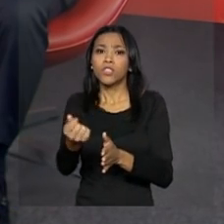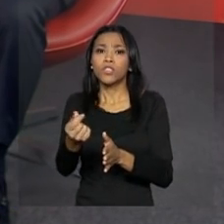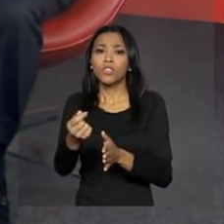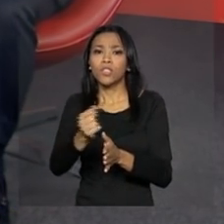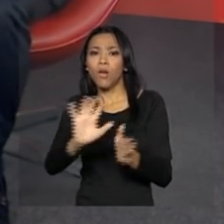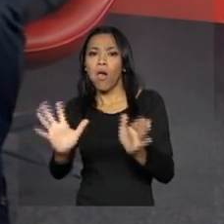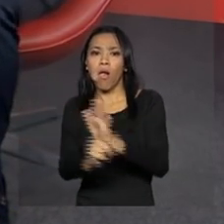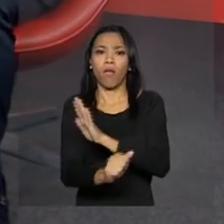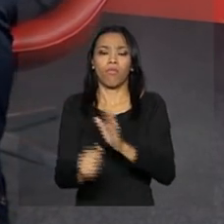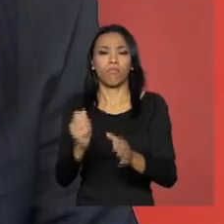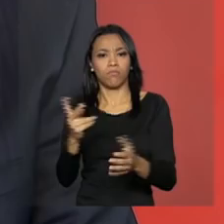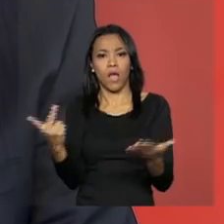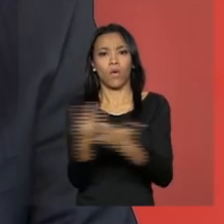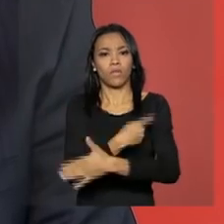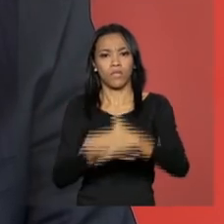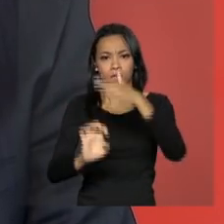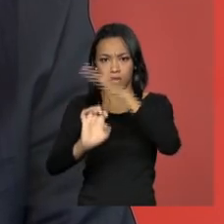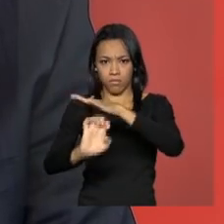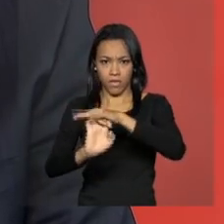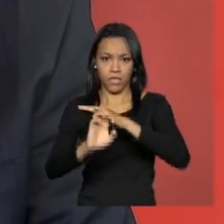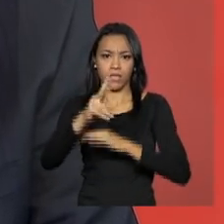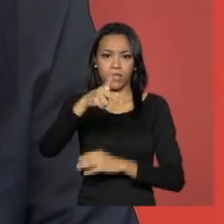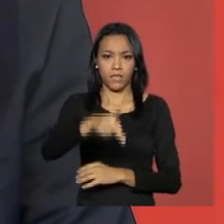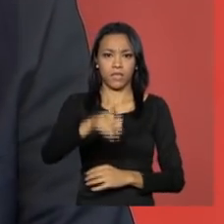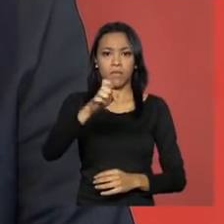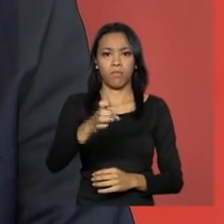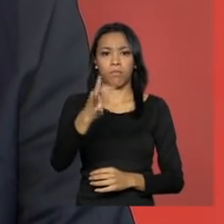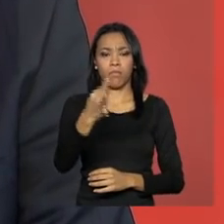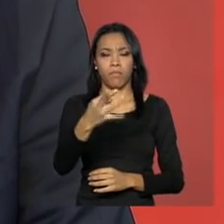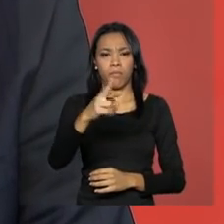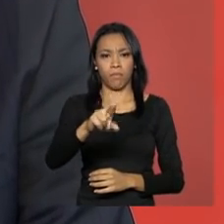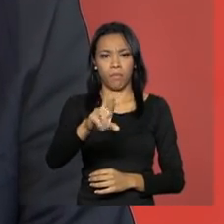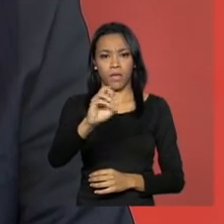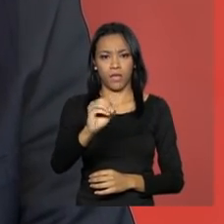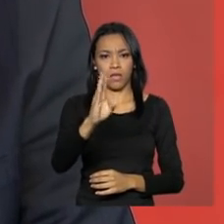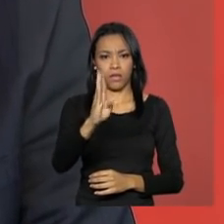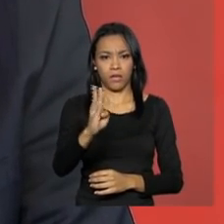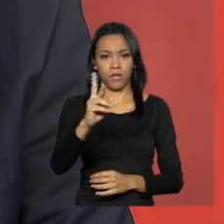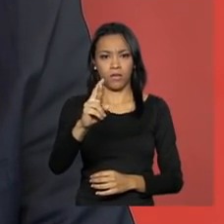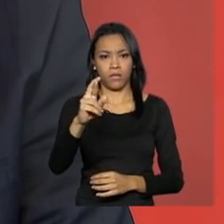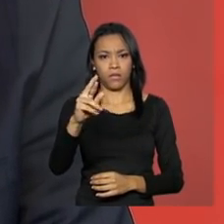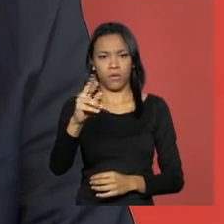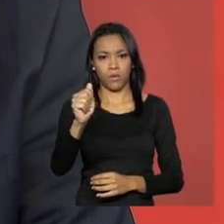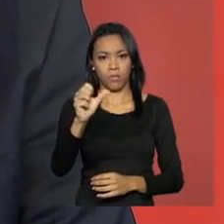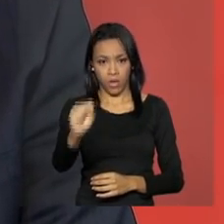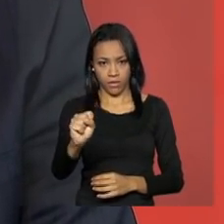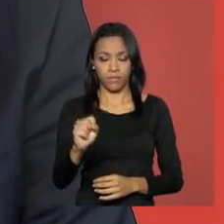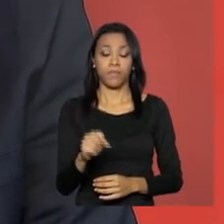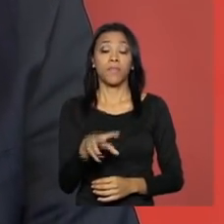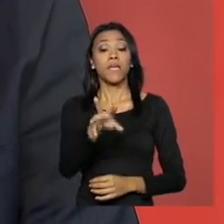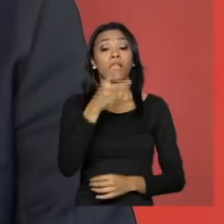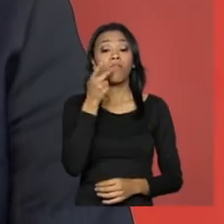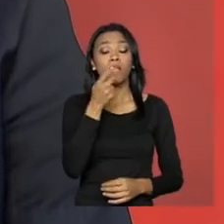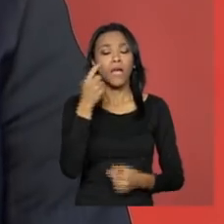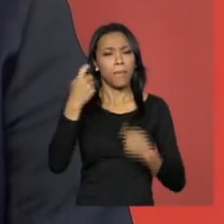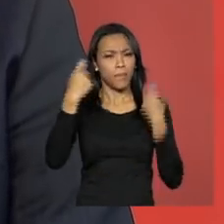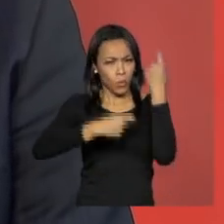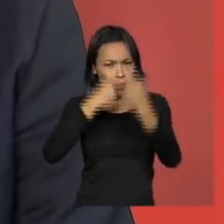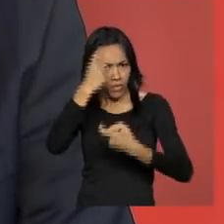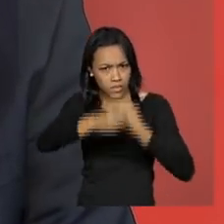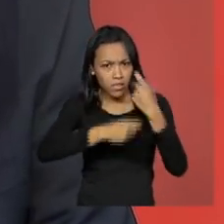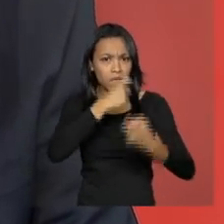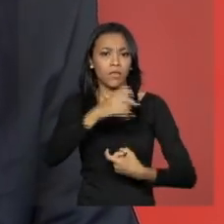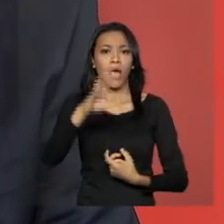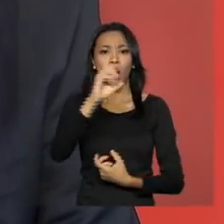reflexos na economia. A grande preocupação que se deve ter hoje com a Lava Jato não é nem tanto,